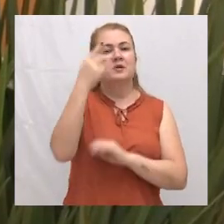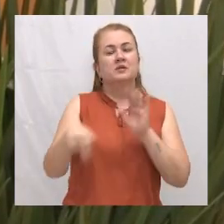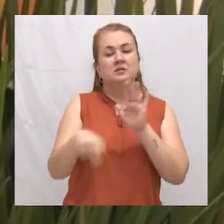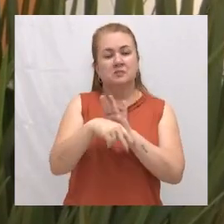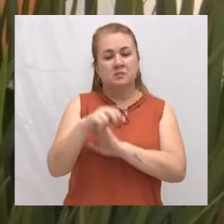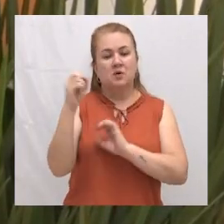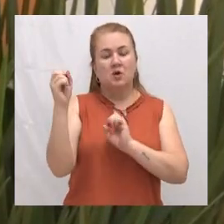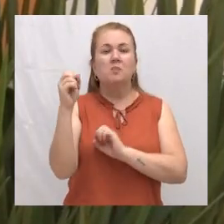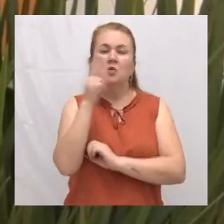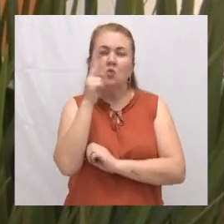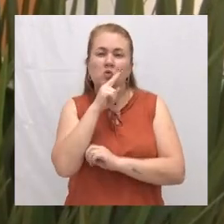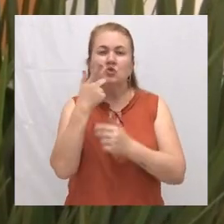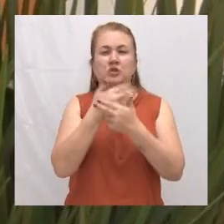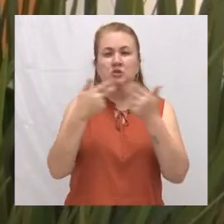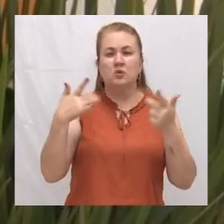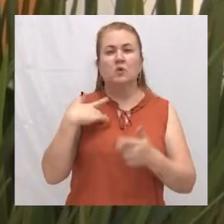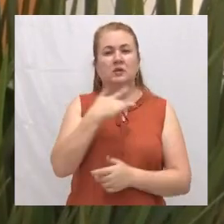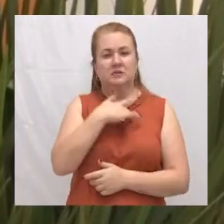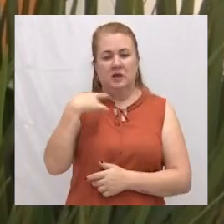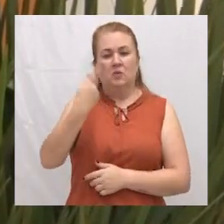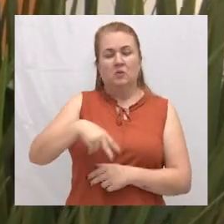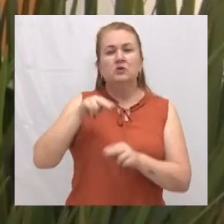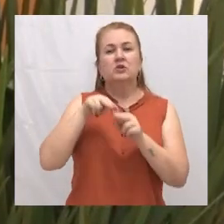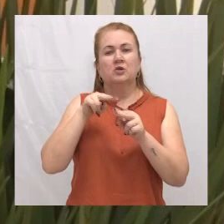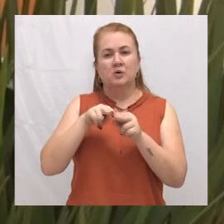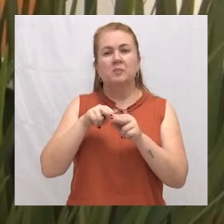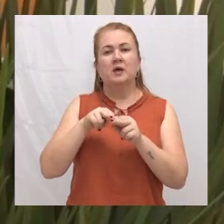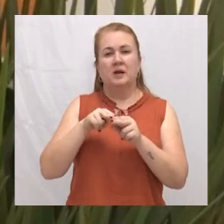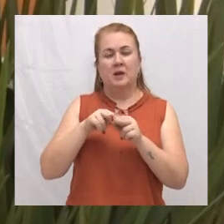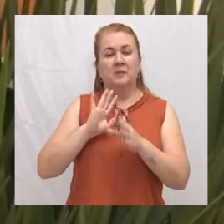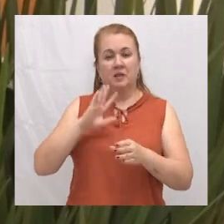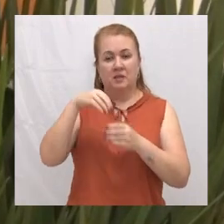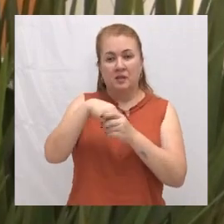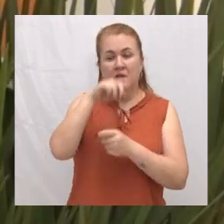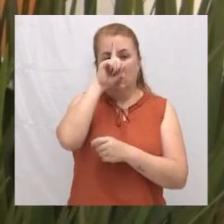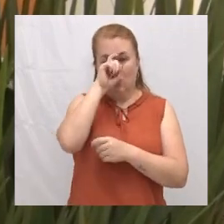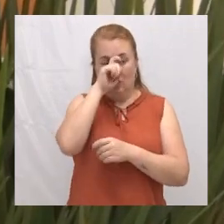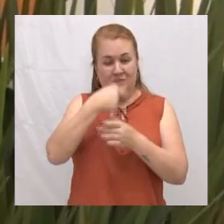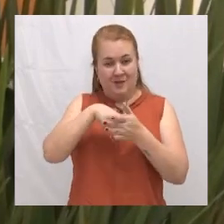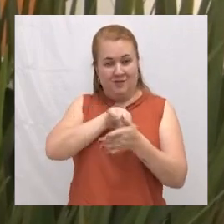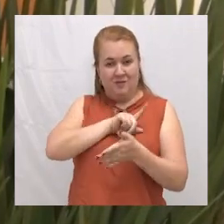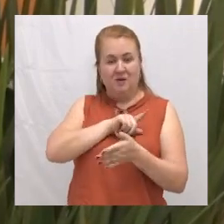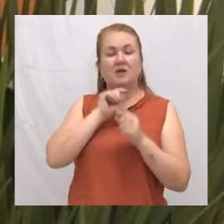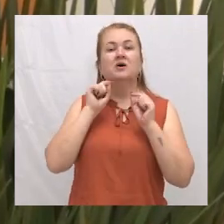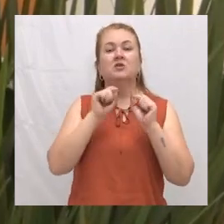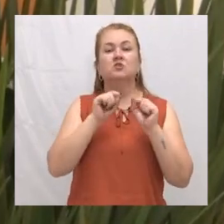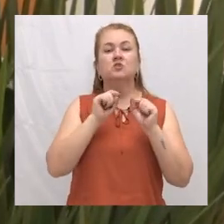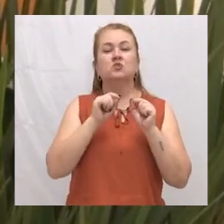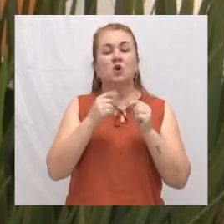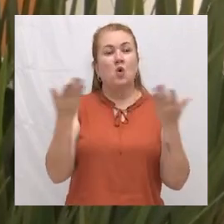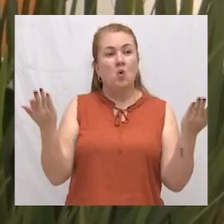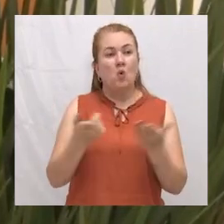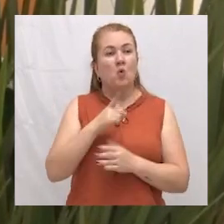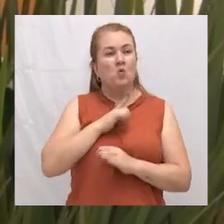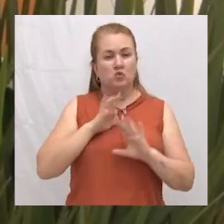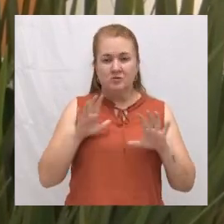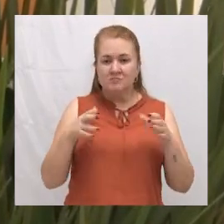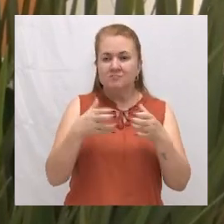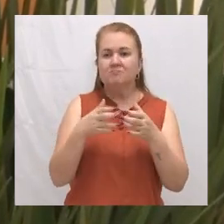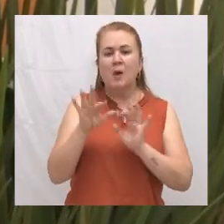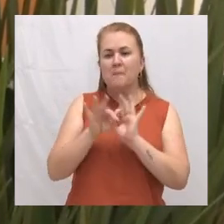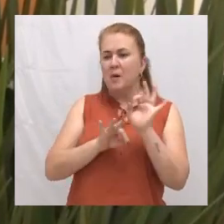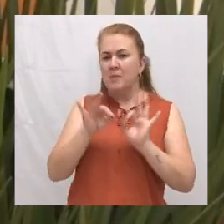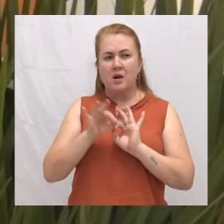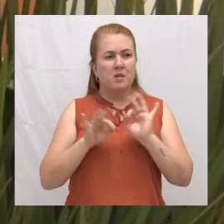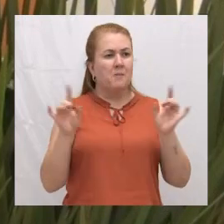e emergência à população, ao atendimento pré-hospitalar. E hoje nós temos uma equipe totalmente preparada e à